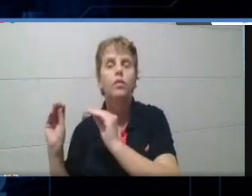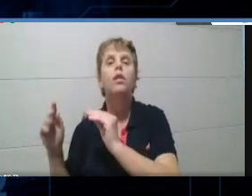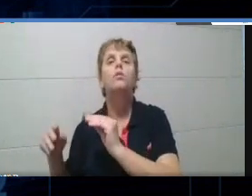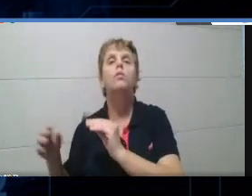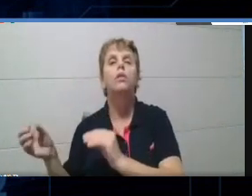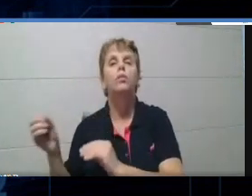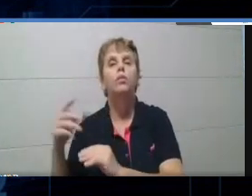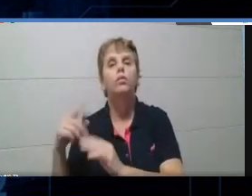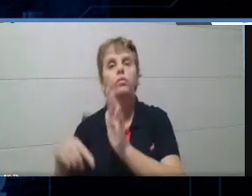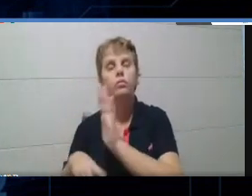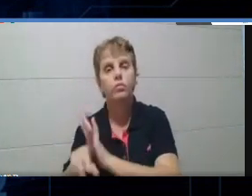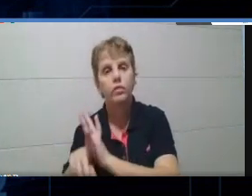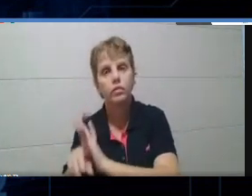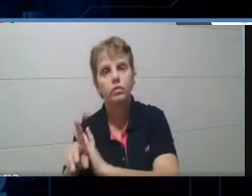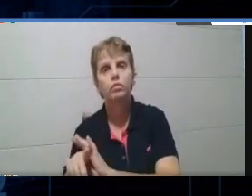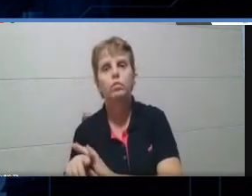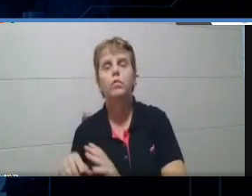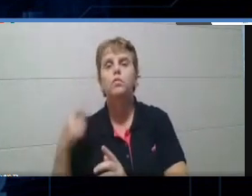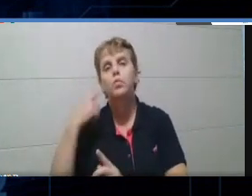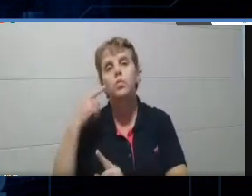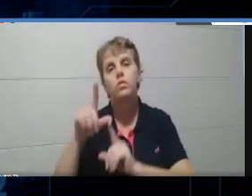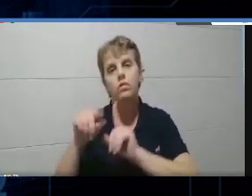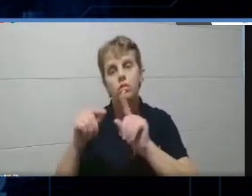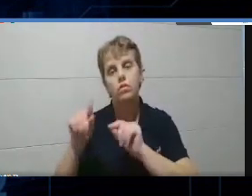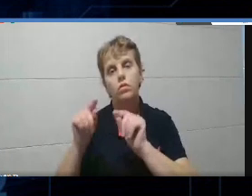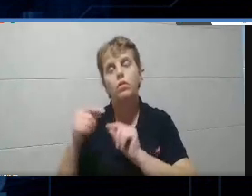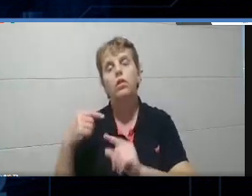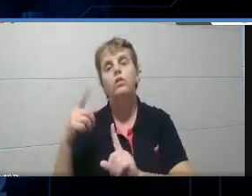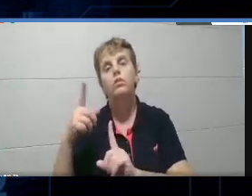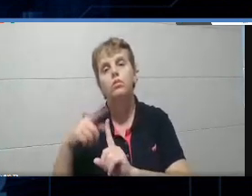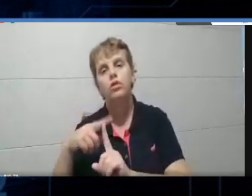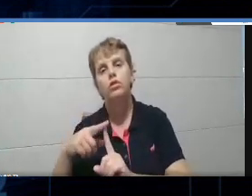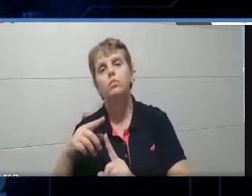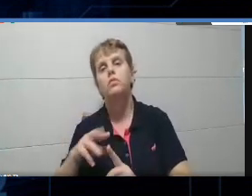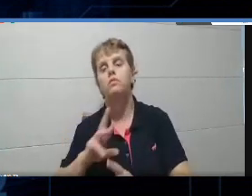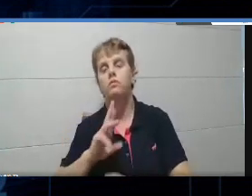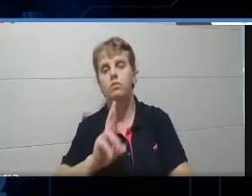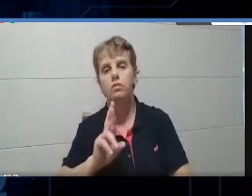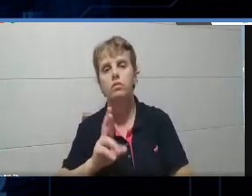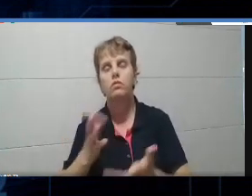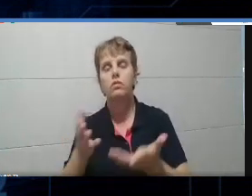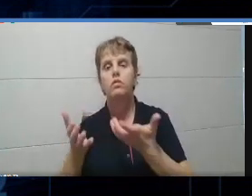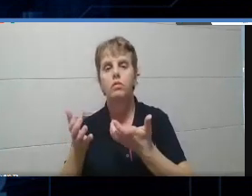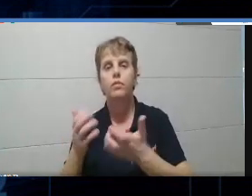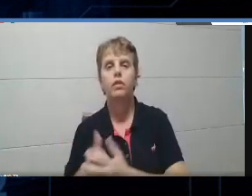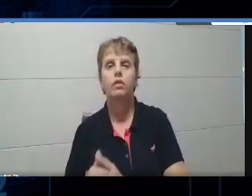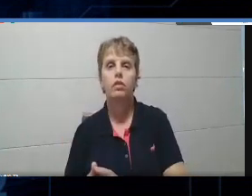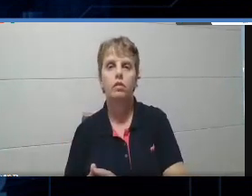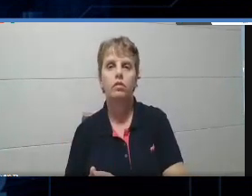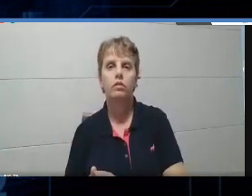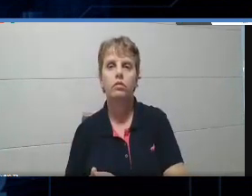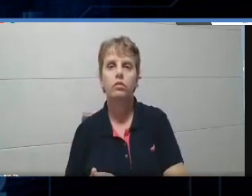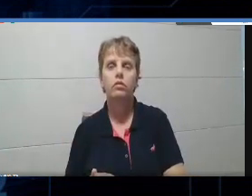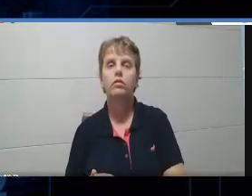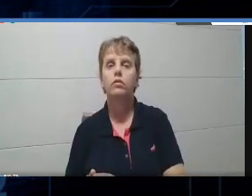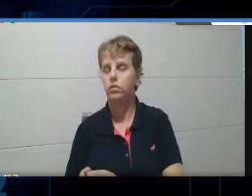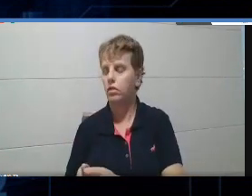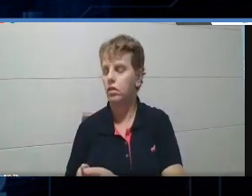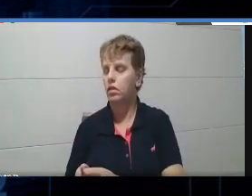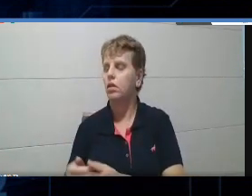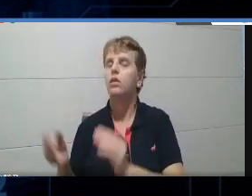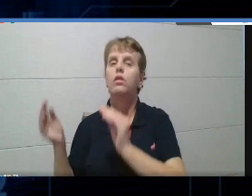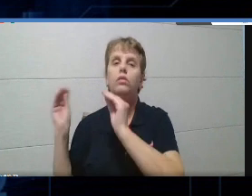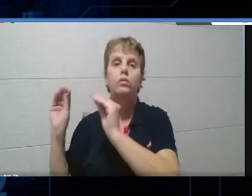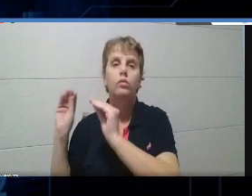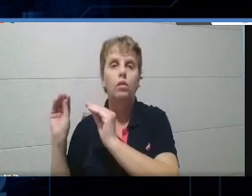vou escolher o tipo de resposta que eu quero, tá? Vamos colocar aqui múltipla escolha. Você pode colocar uma questão,